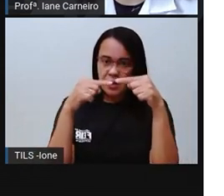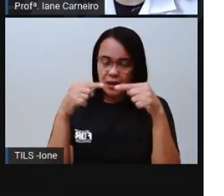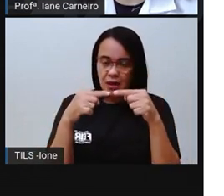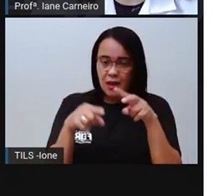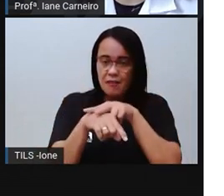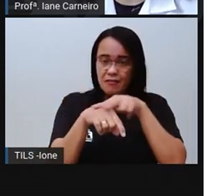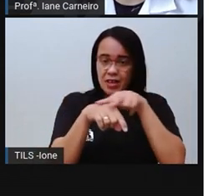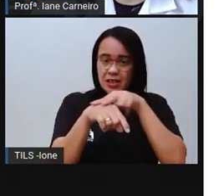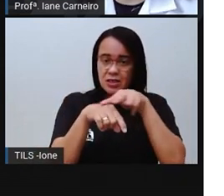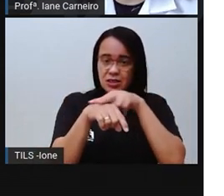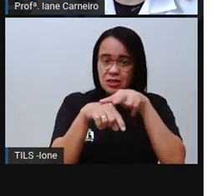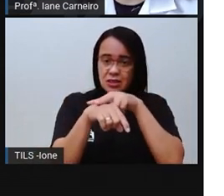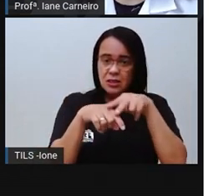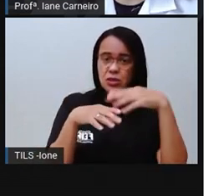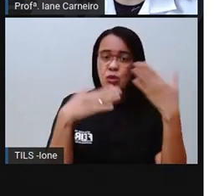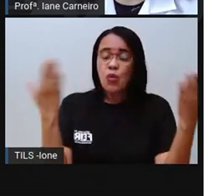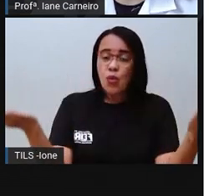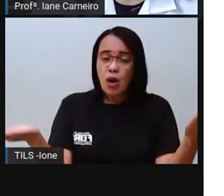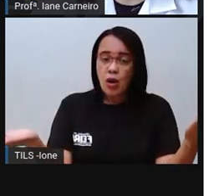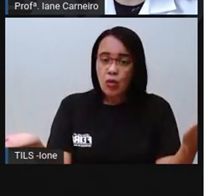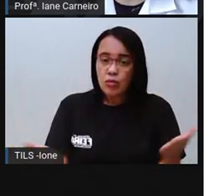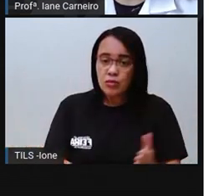está. É nessa?